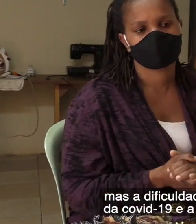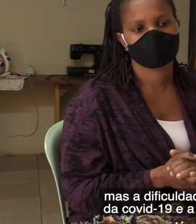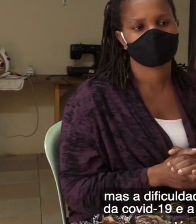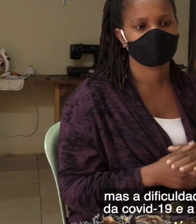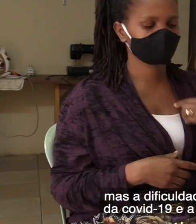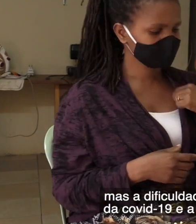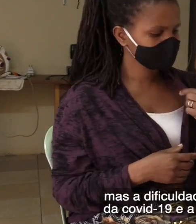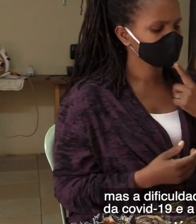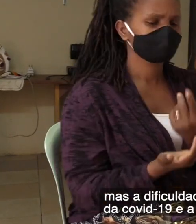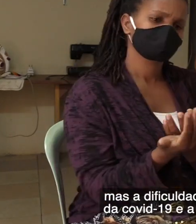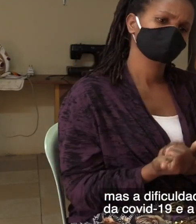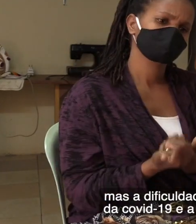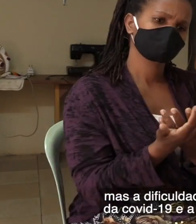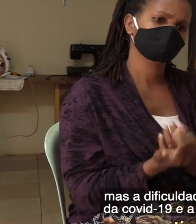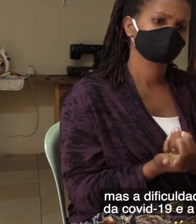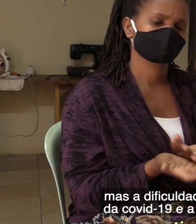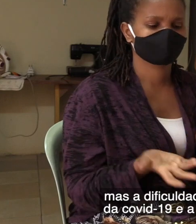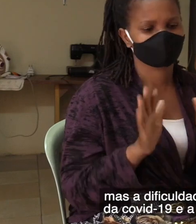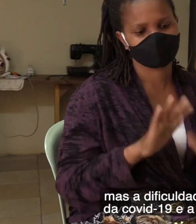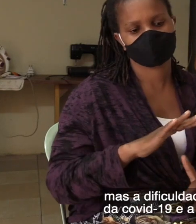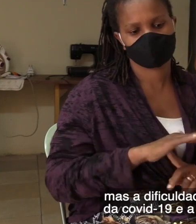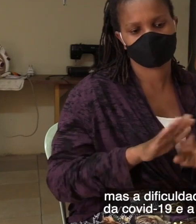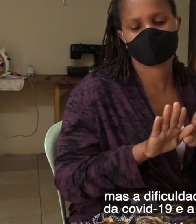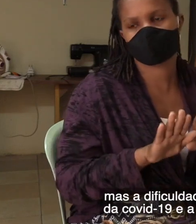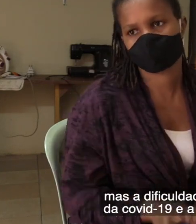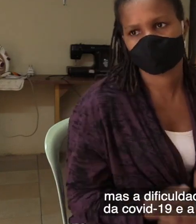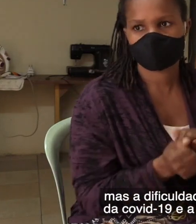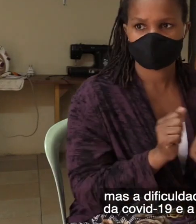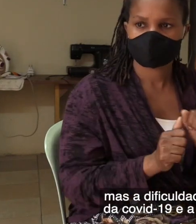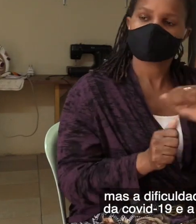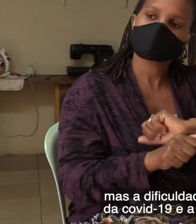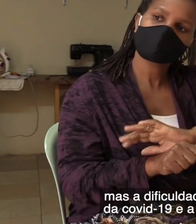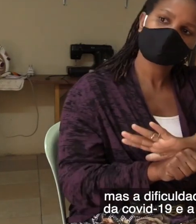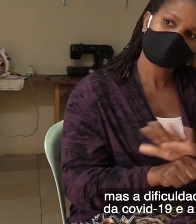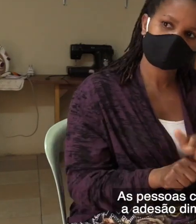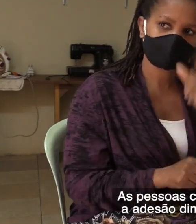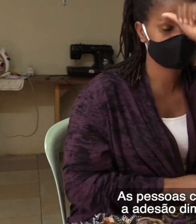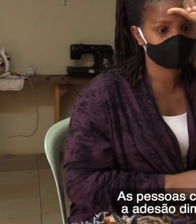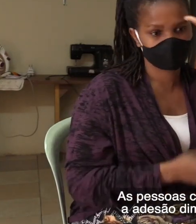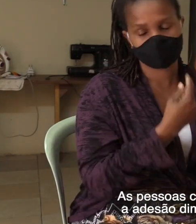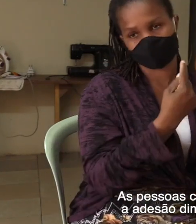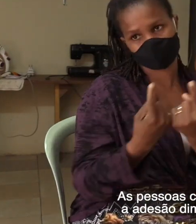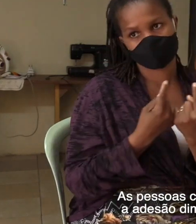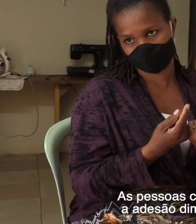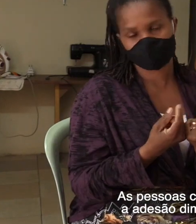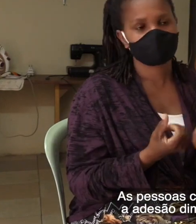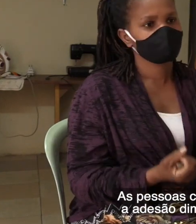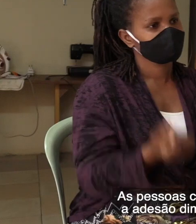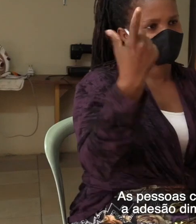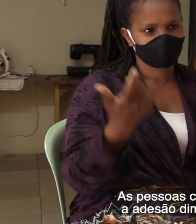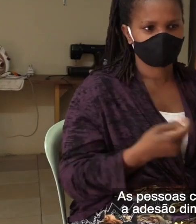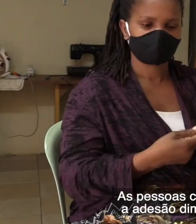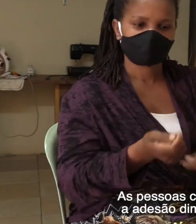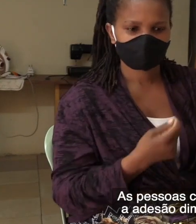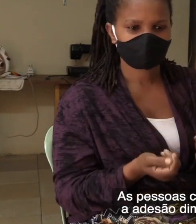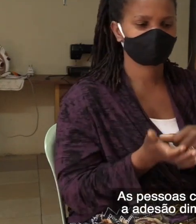começou com o aparecimento da Covid-19 e a situação ficou muito complicada. As pessoas estavam preocupadas